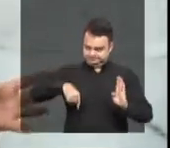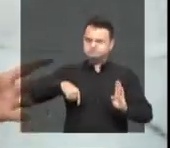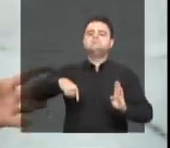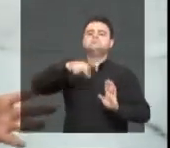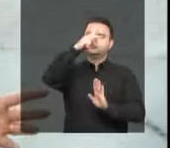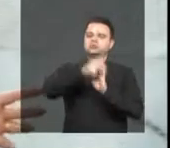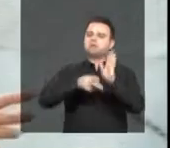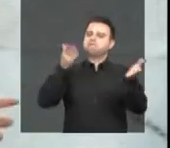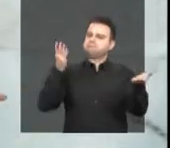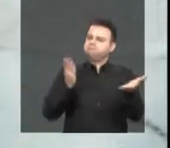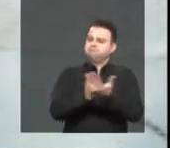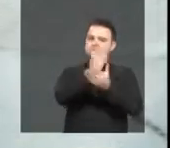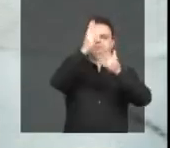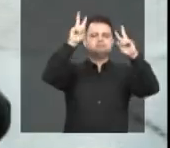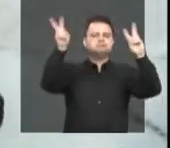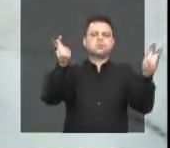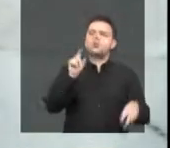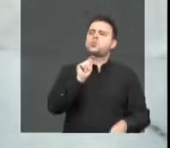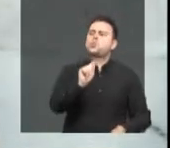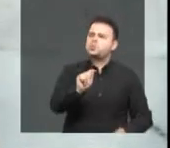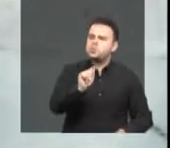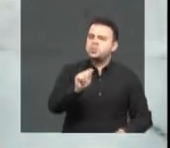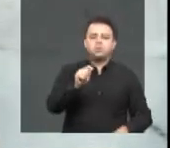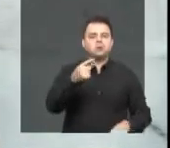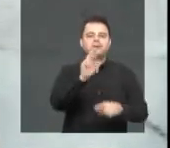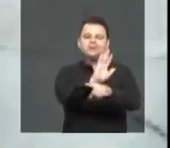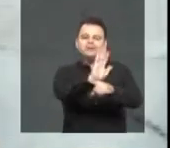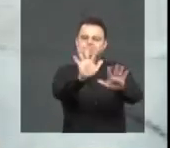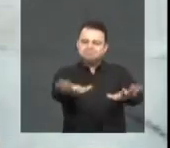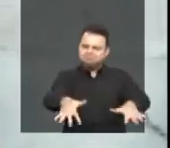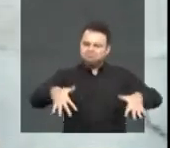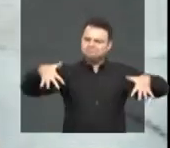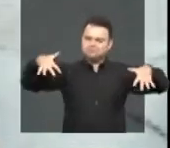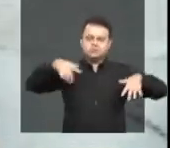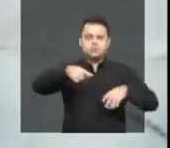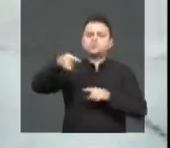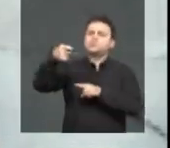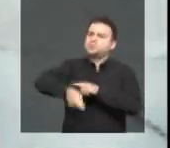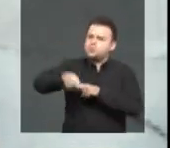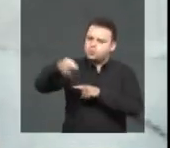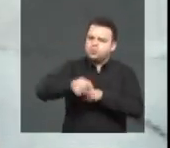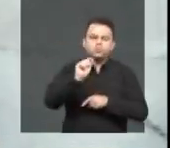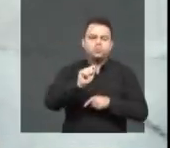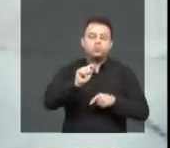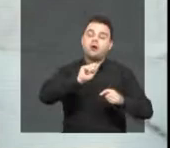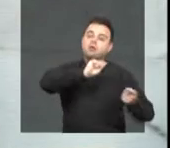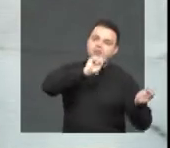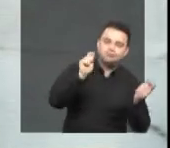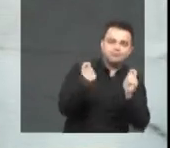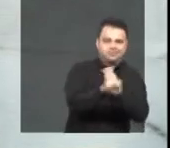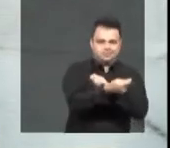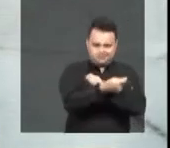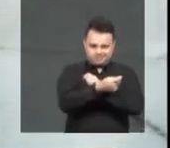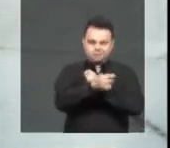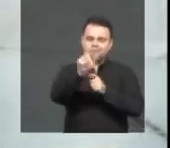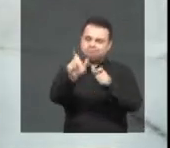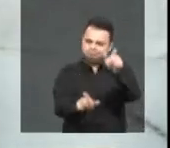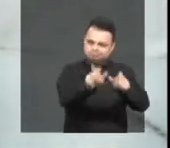proposta aprovada, que é uma matéria que obriga a exceções de cinema especiais para aquelas pessoas